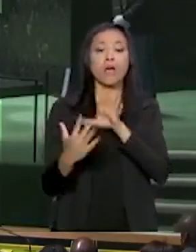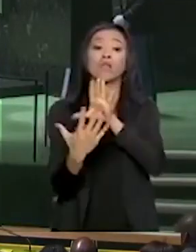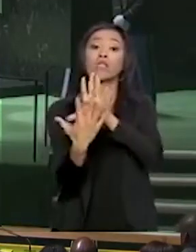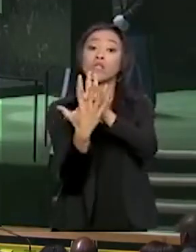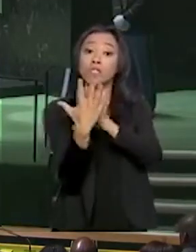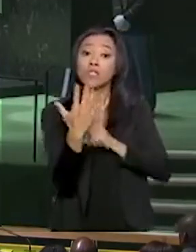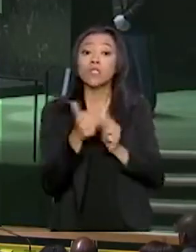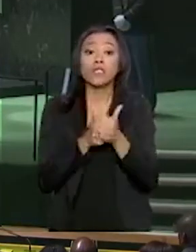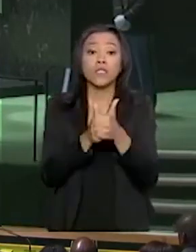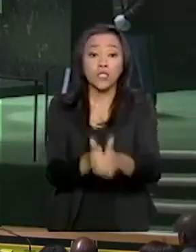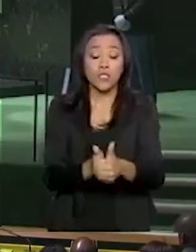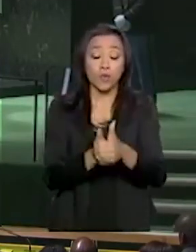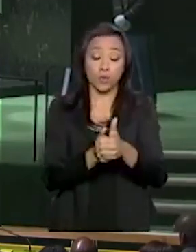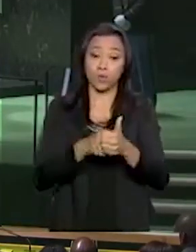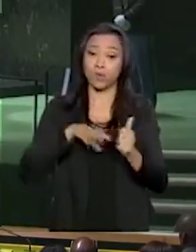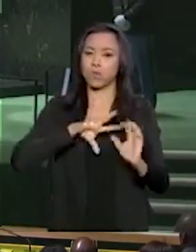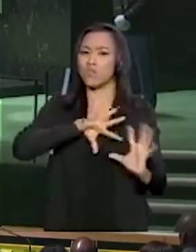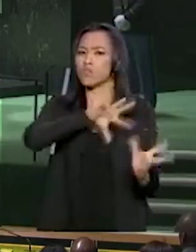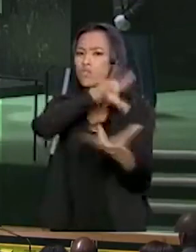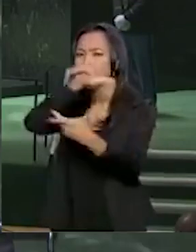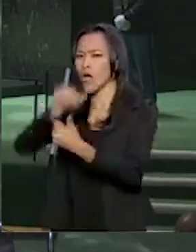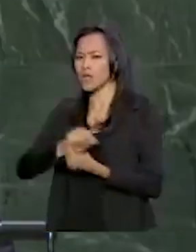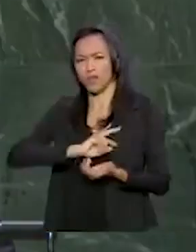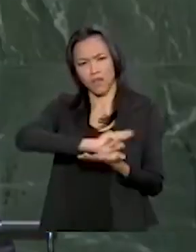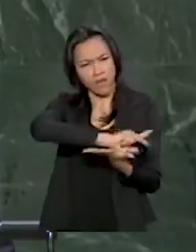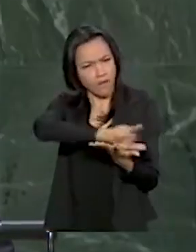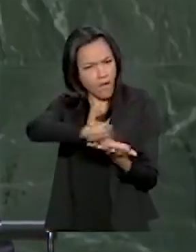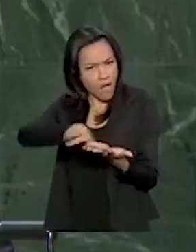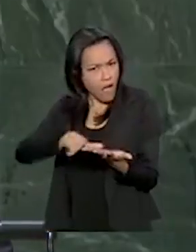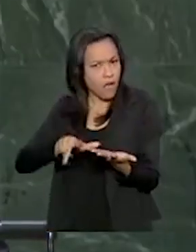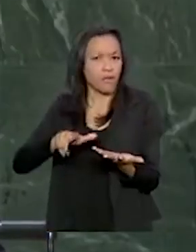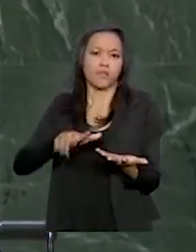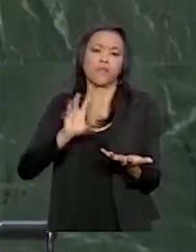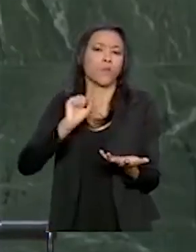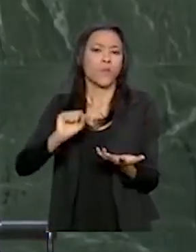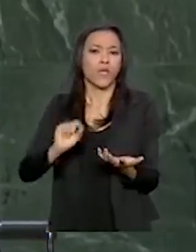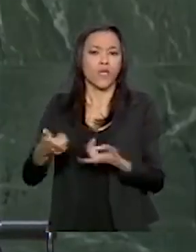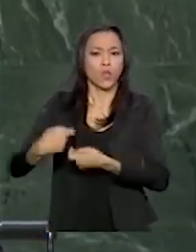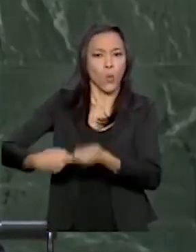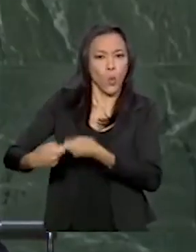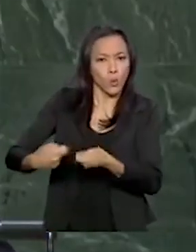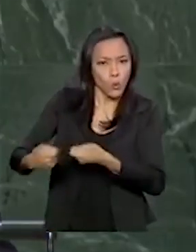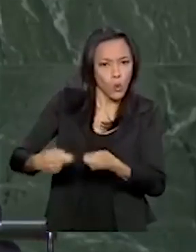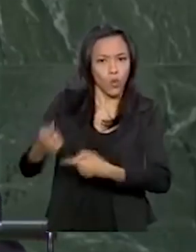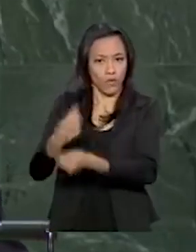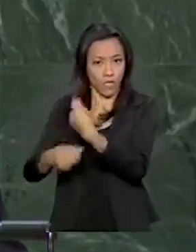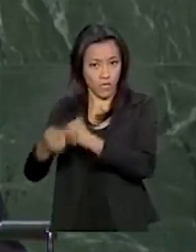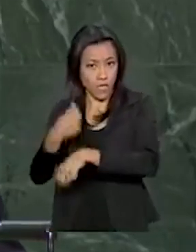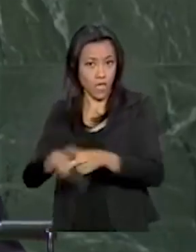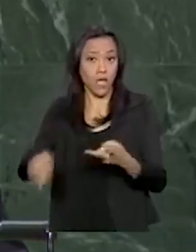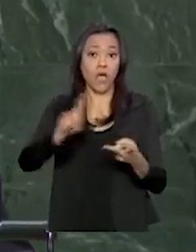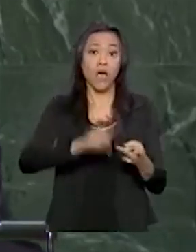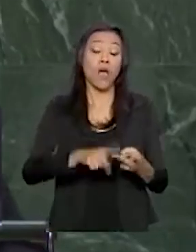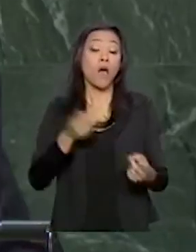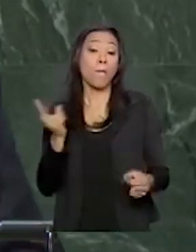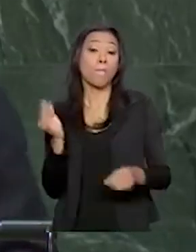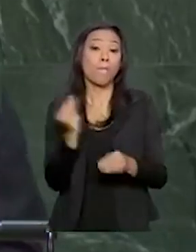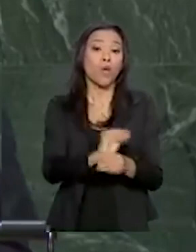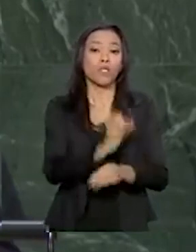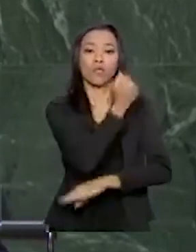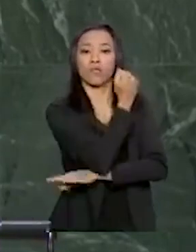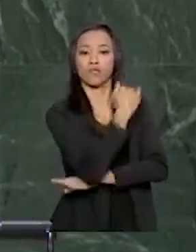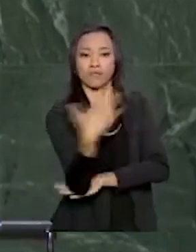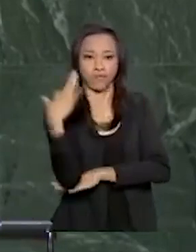mais elevadas em todos os terrenos, desde a regulação financeira até a proteção ambiental.